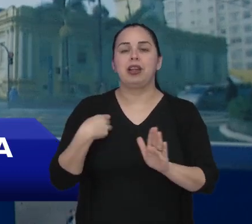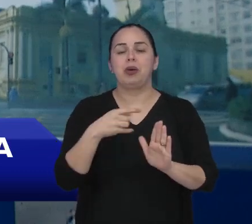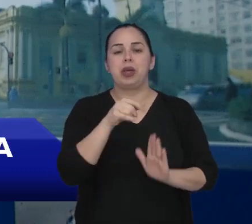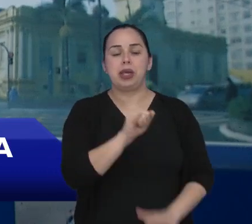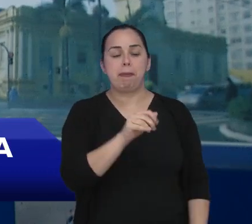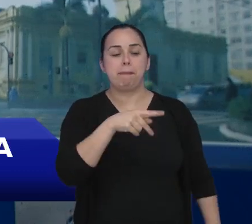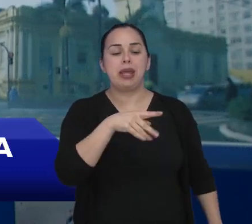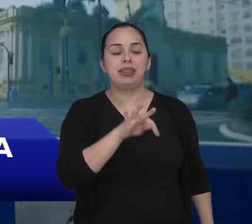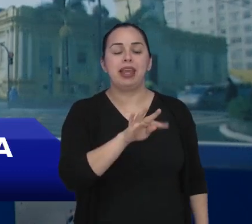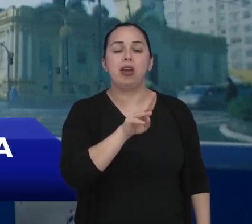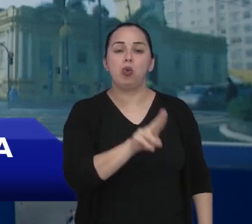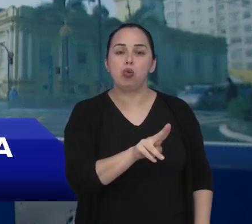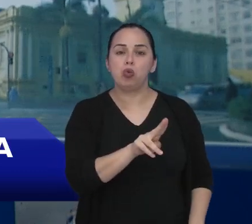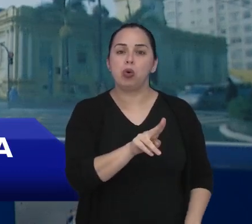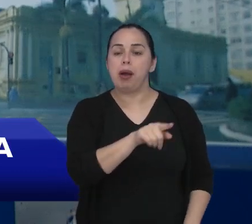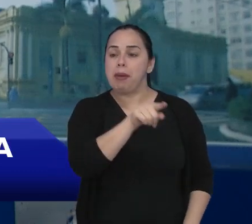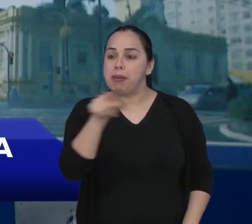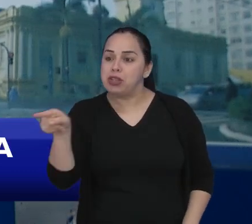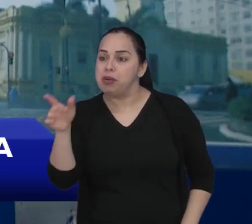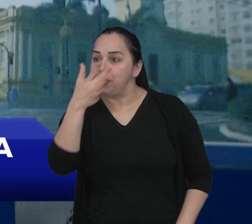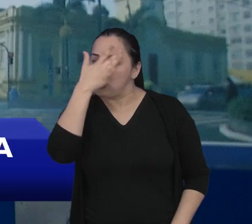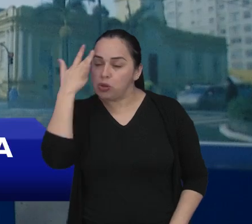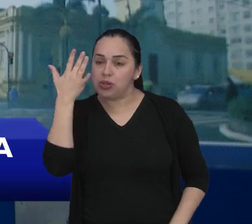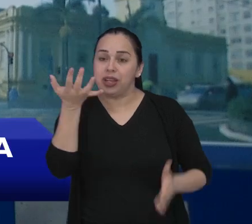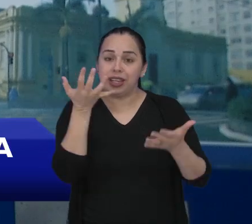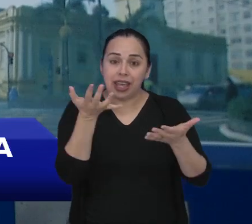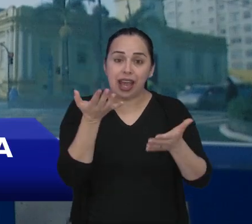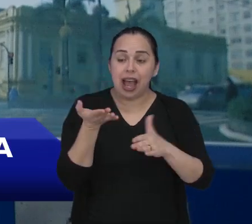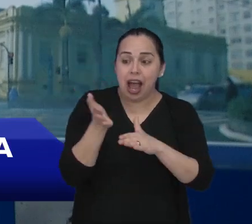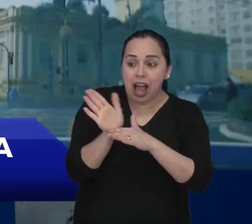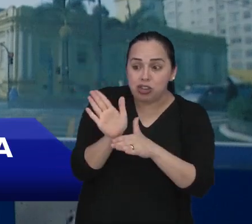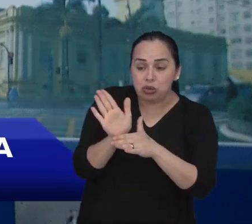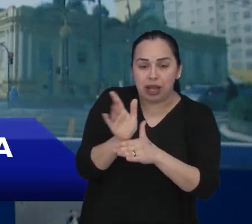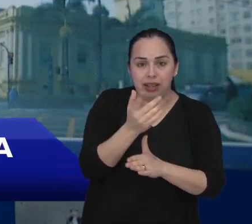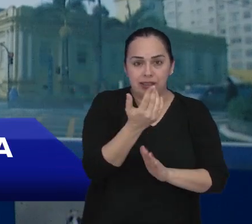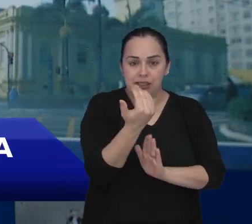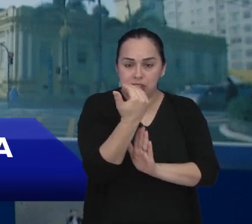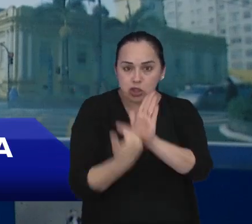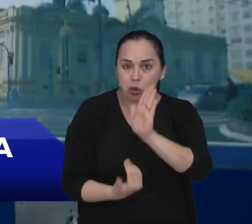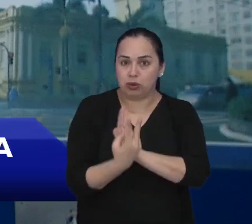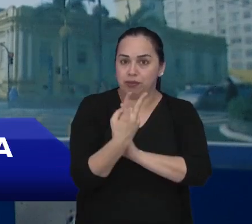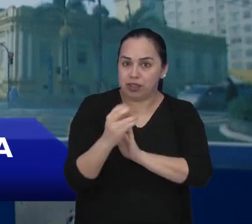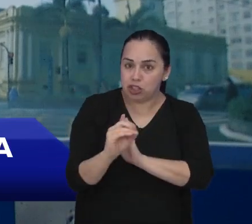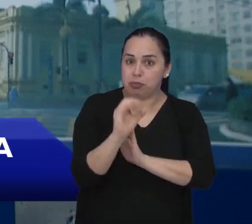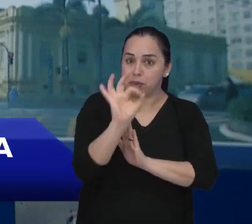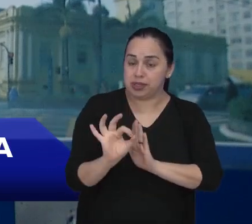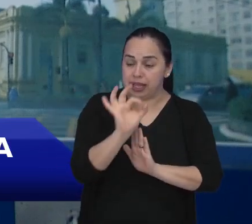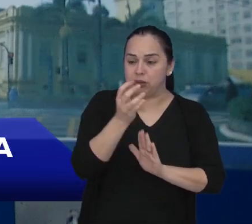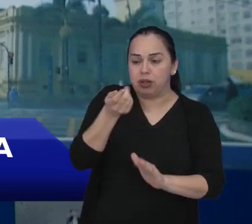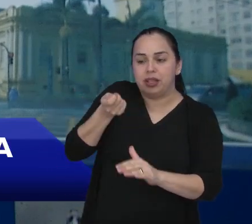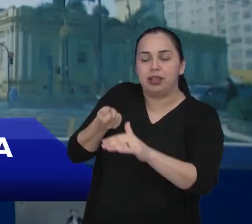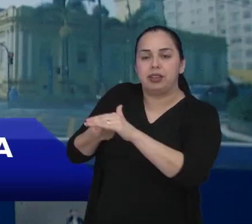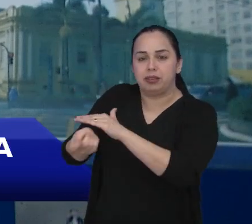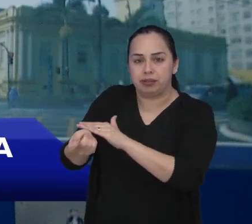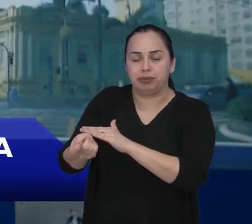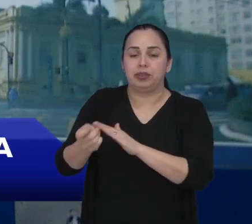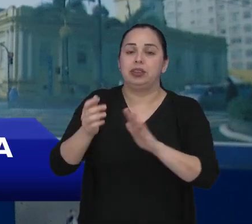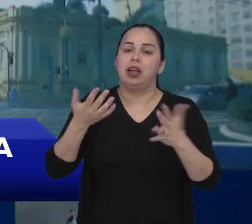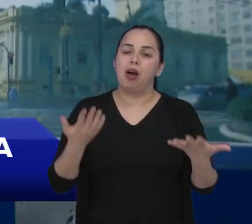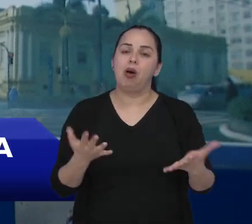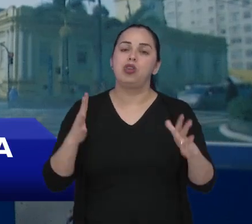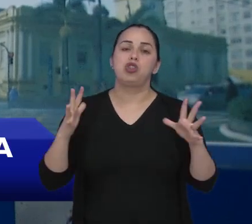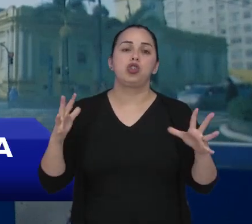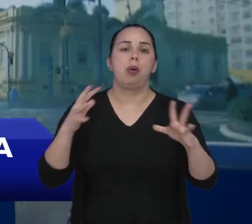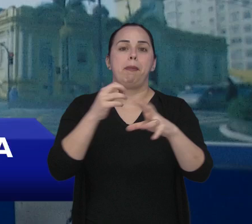ou do ISS para o contribuinte que quiser direcionar 20% desse mesmo valor à cultura. Então, somando, são R$ 2